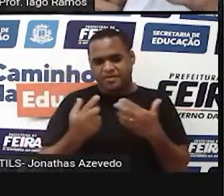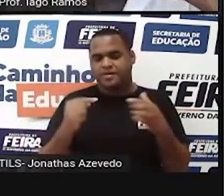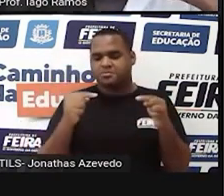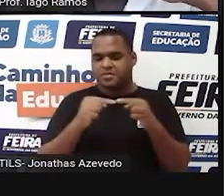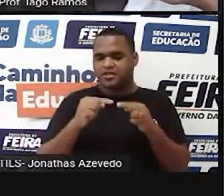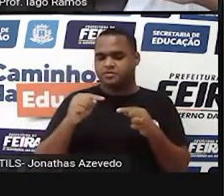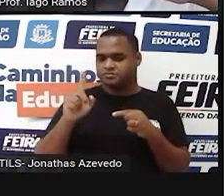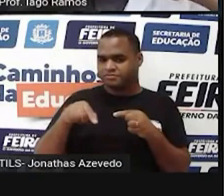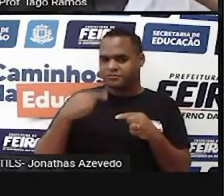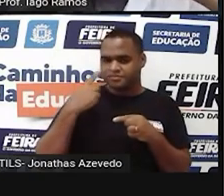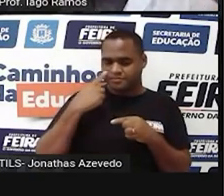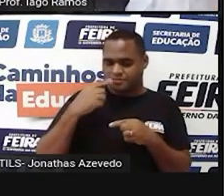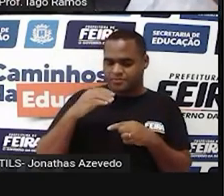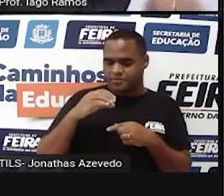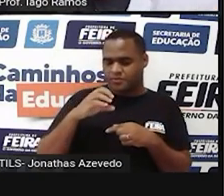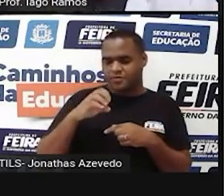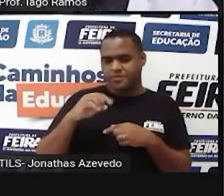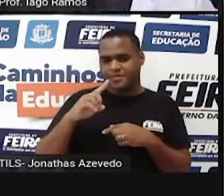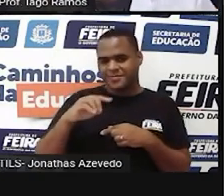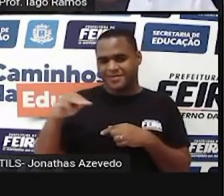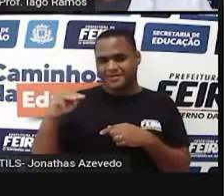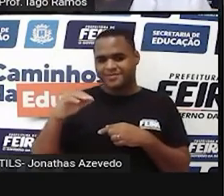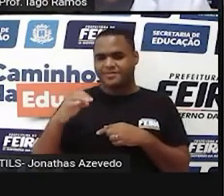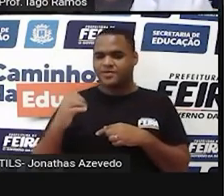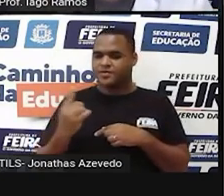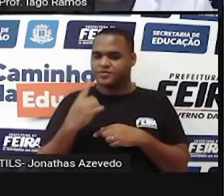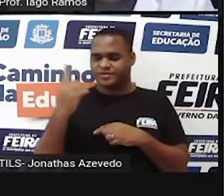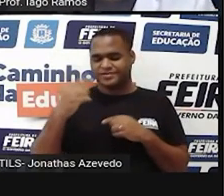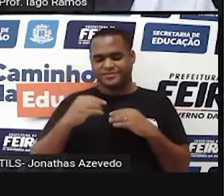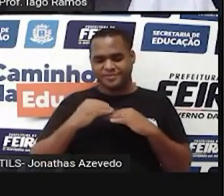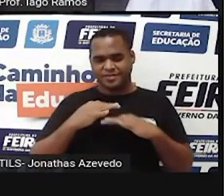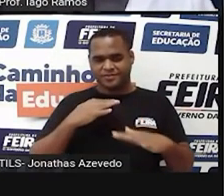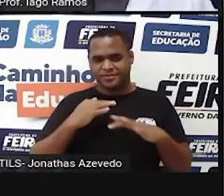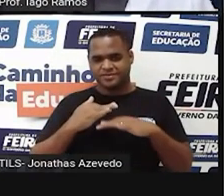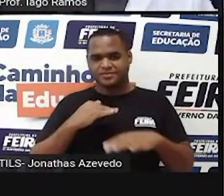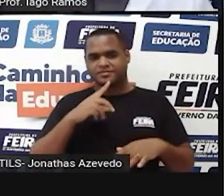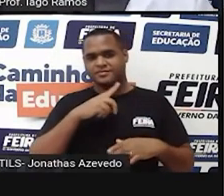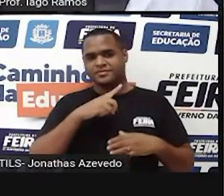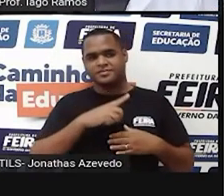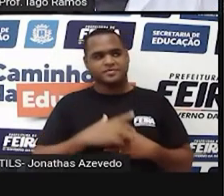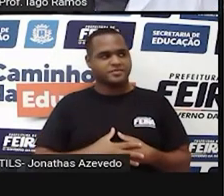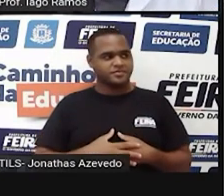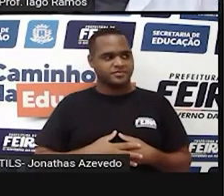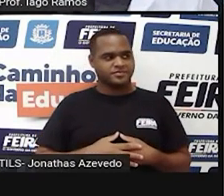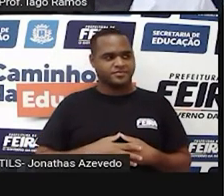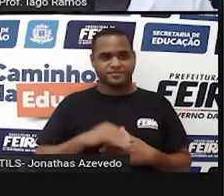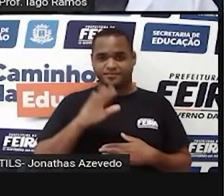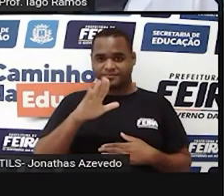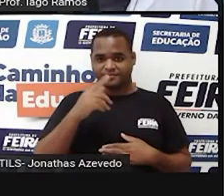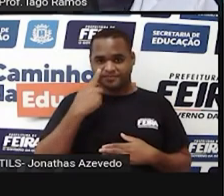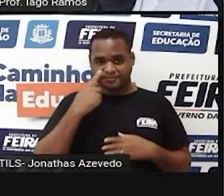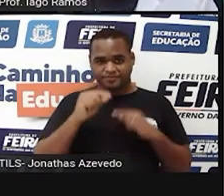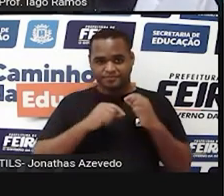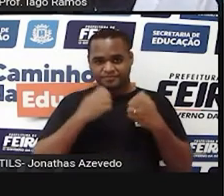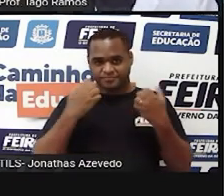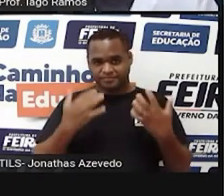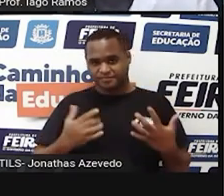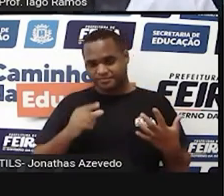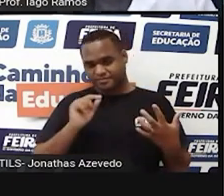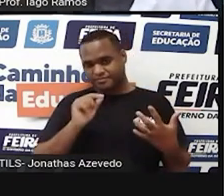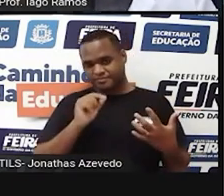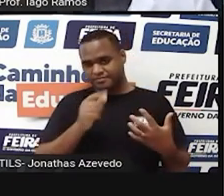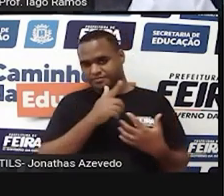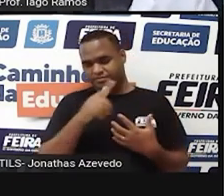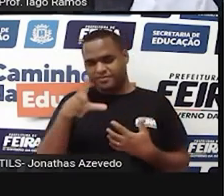comprimento por largura e por altura. Tá bom? Bom, mas vá mais além,